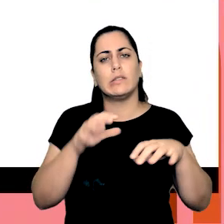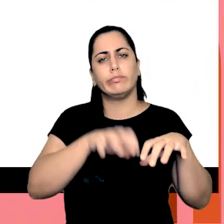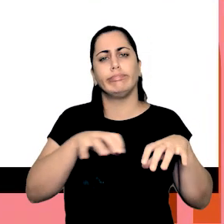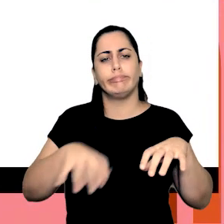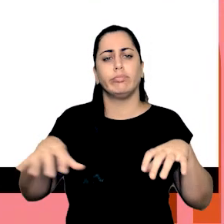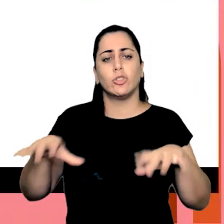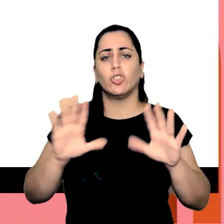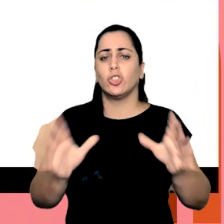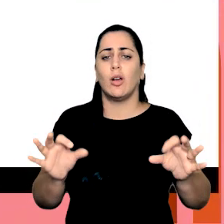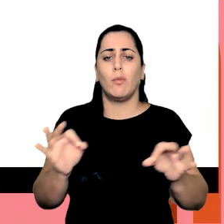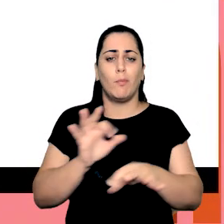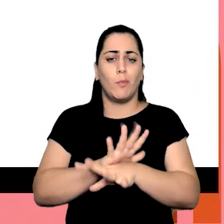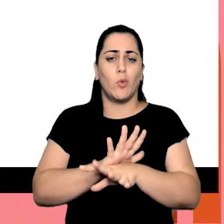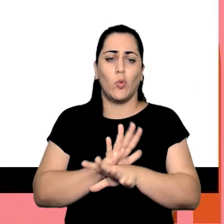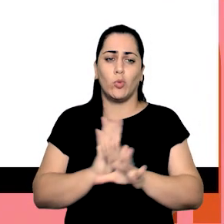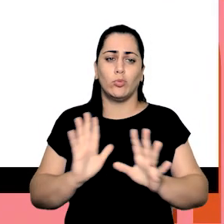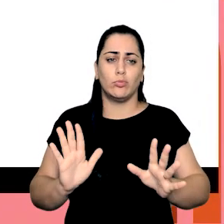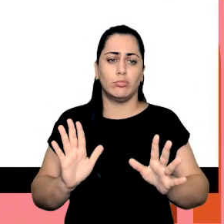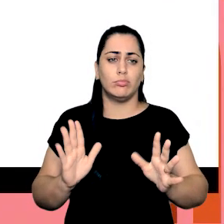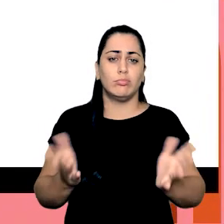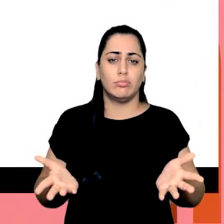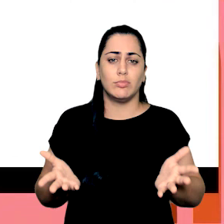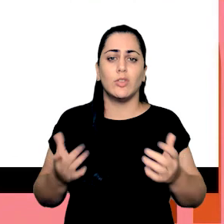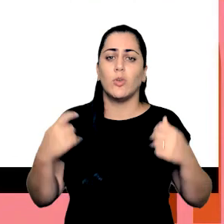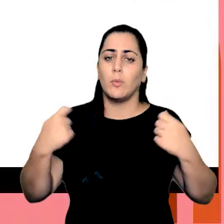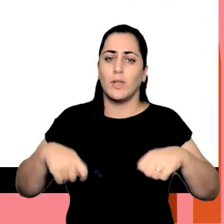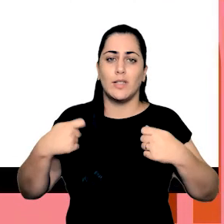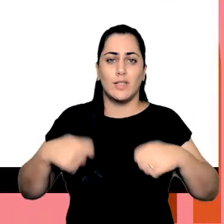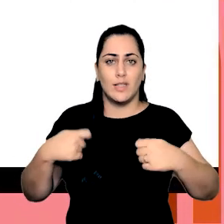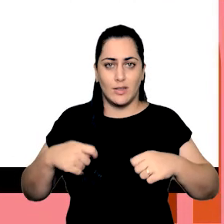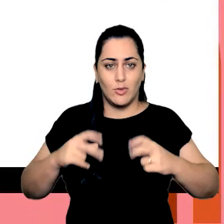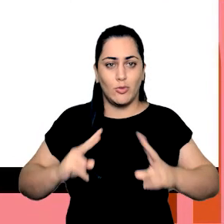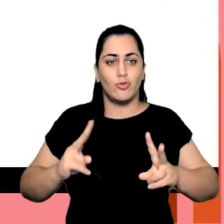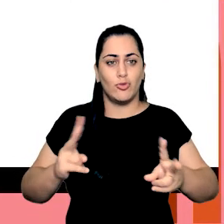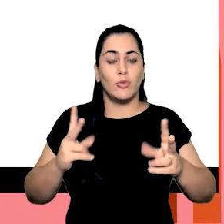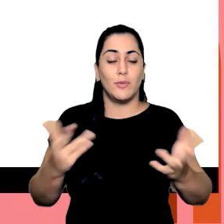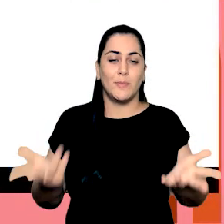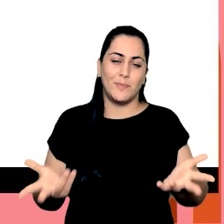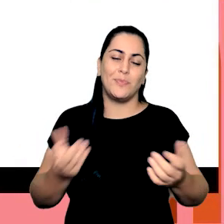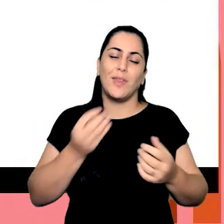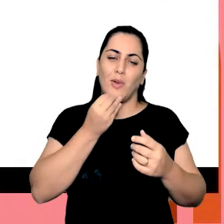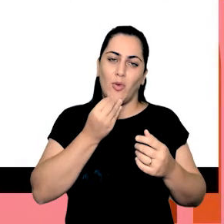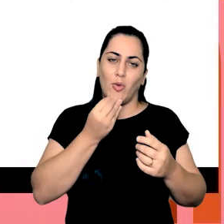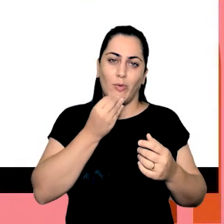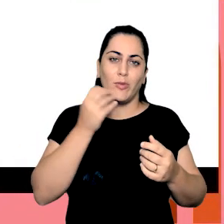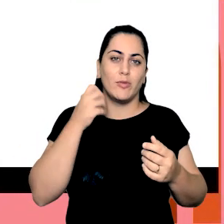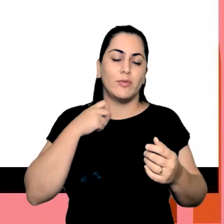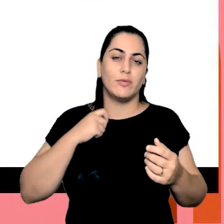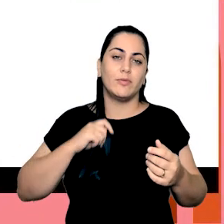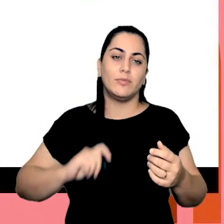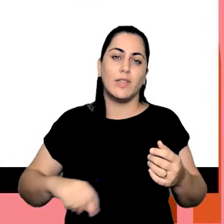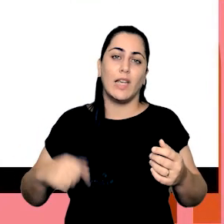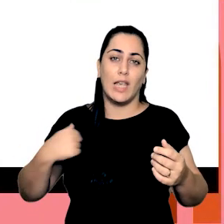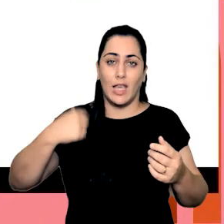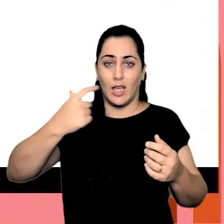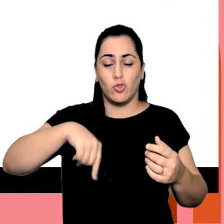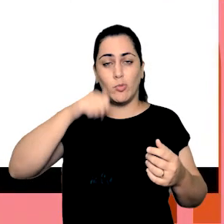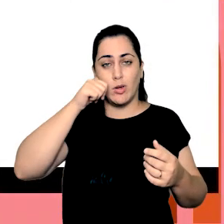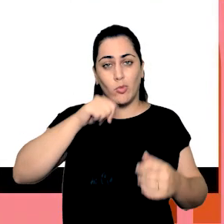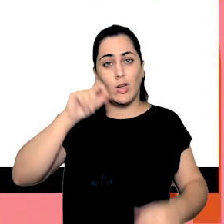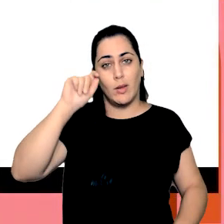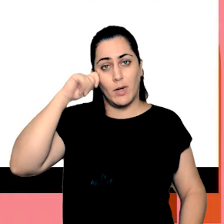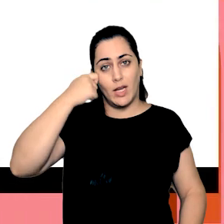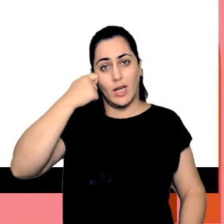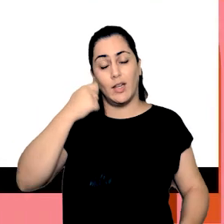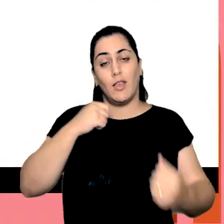fórmula está pronta vamos só põe em prática que dá e obviamente eu sou uma mulher preta